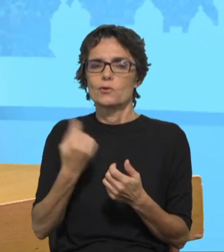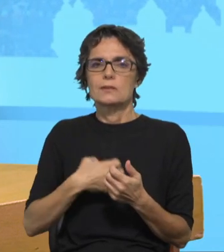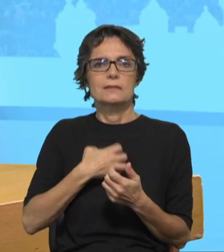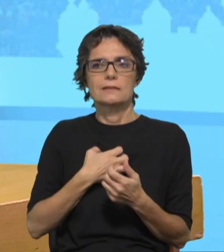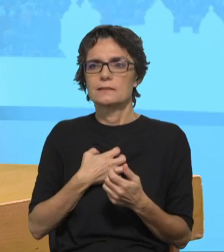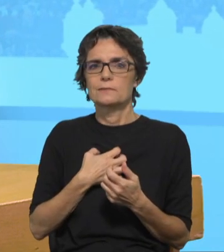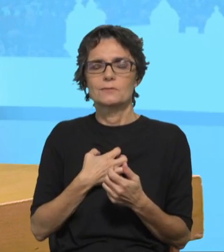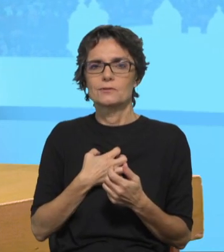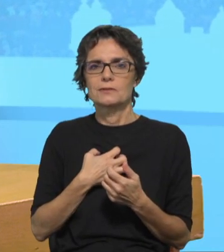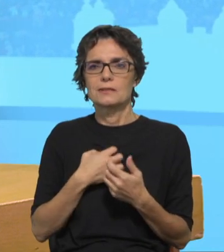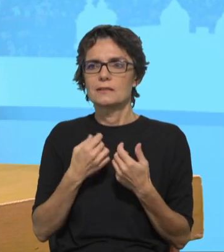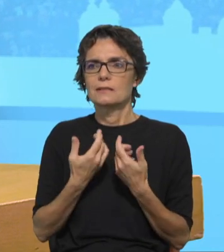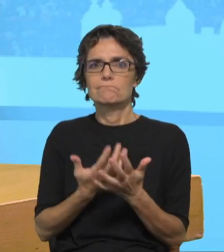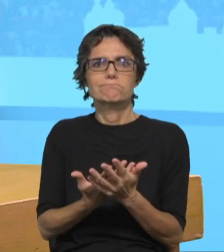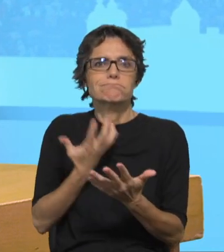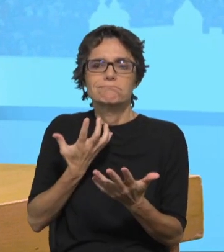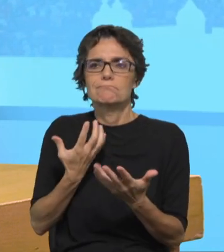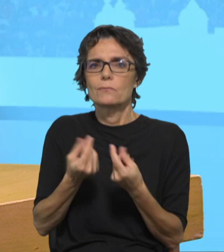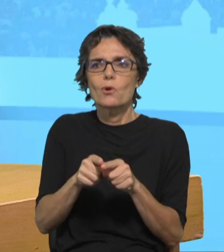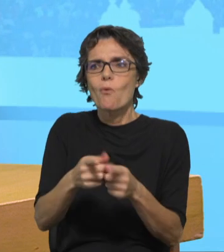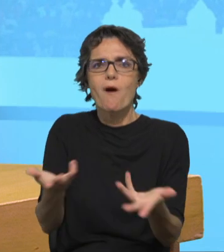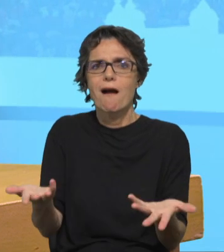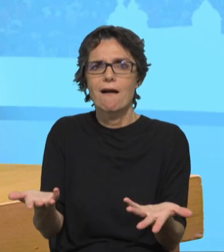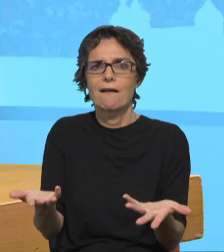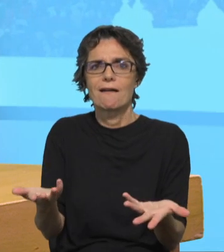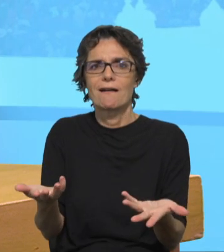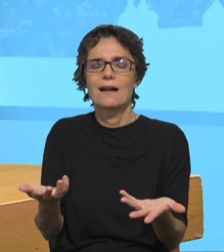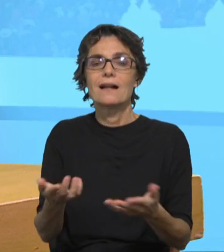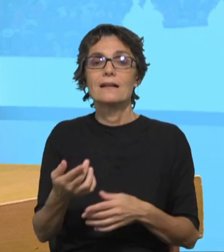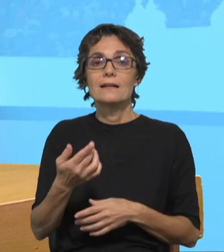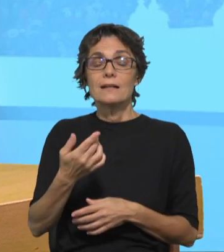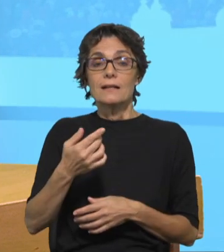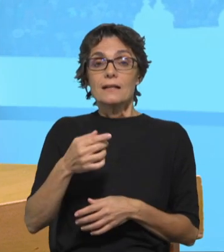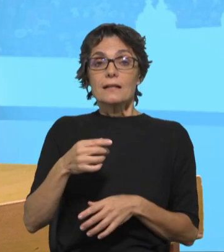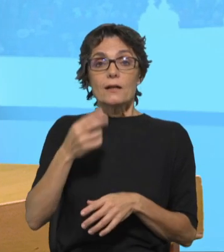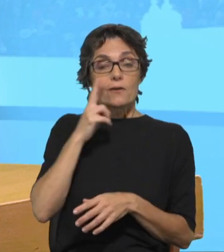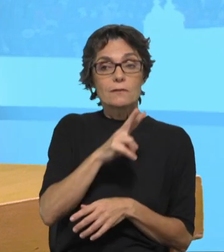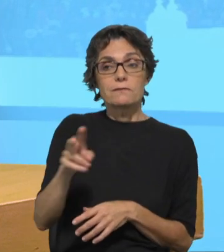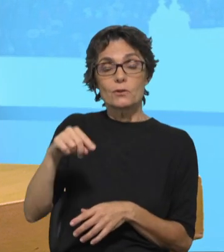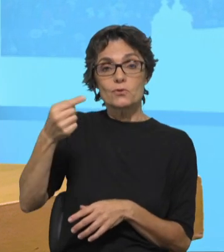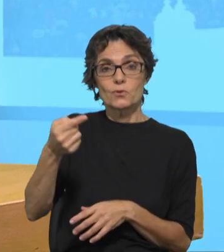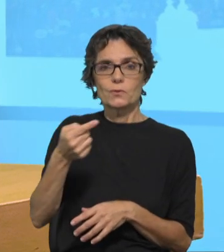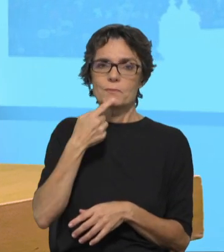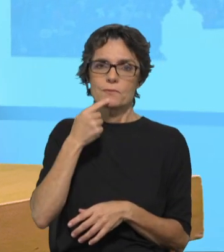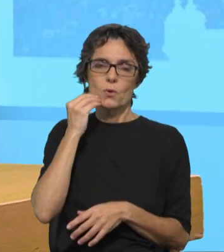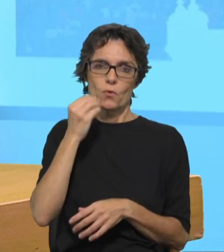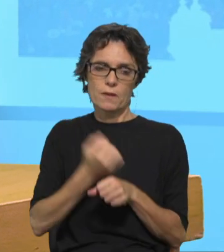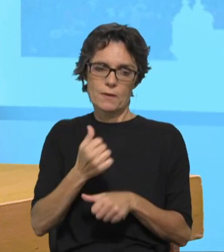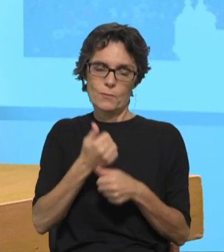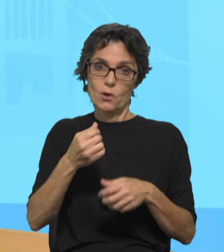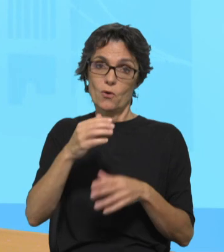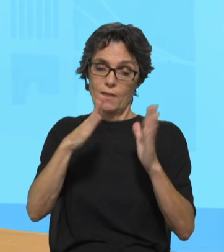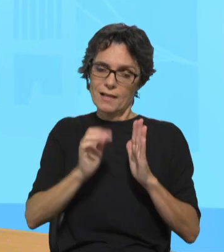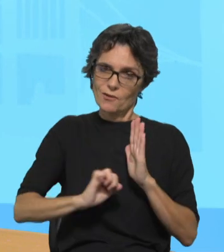E eu digo, o ver como os outros fazem, e fizeram, desculpa, na nossa casa, ajudou-nos muito, não é? O Dom Criu Valério, na sua tomada,